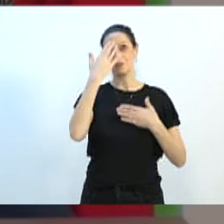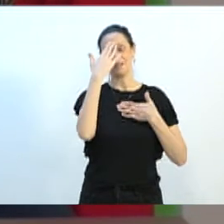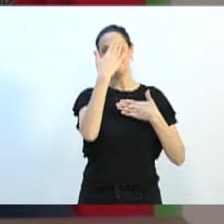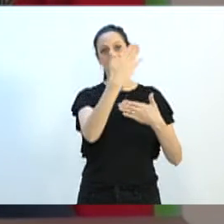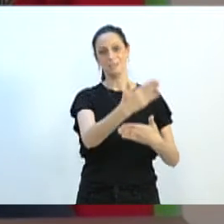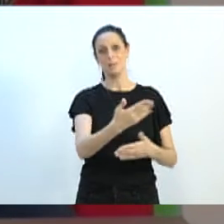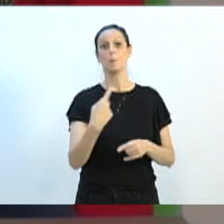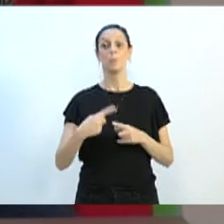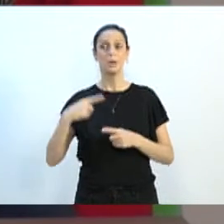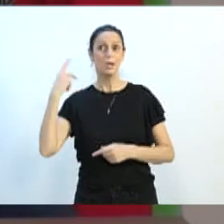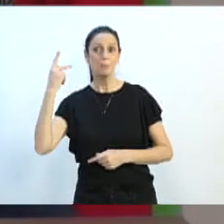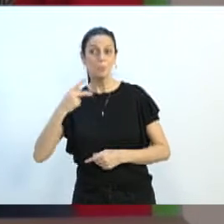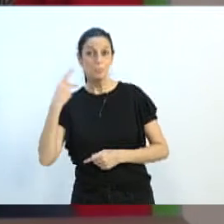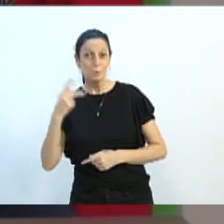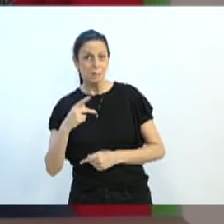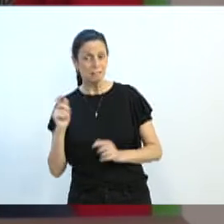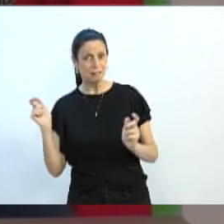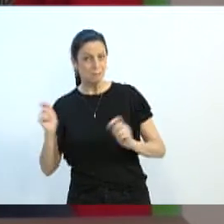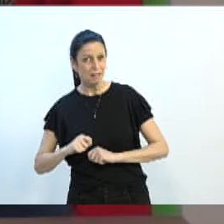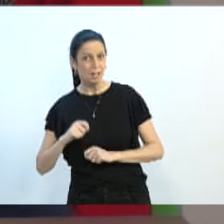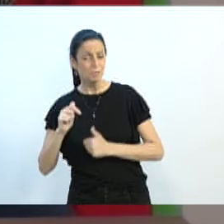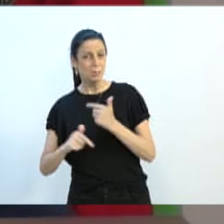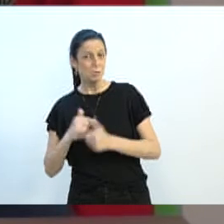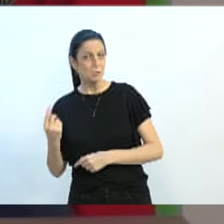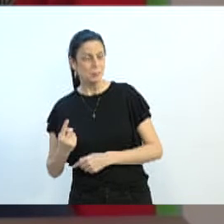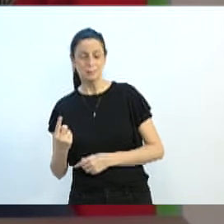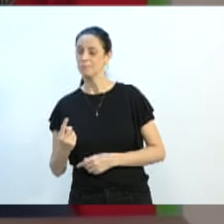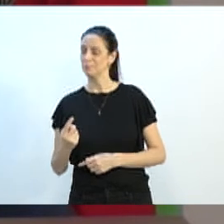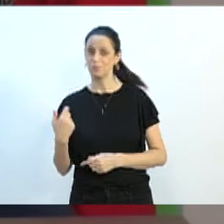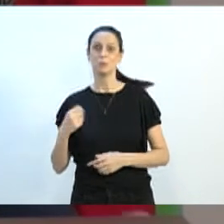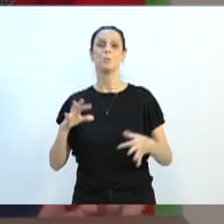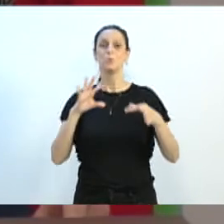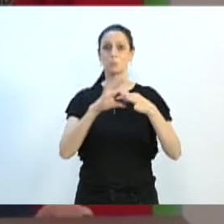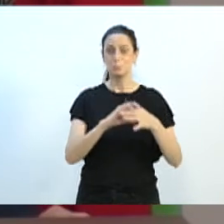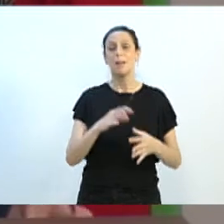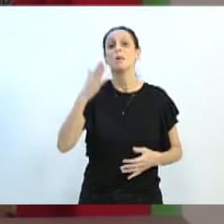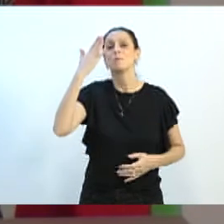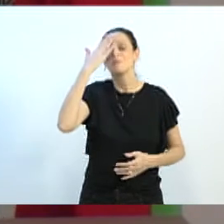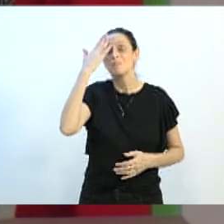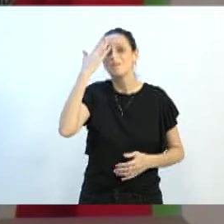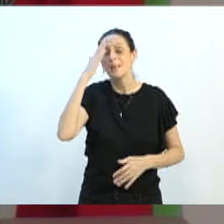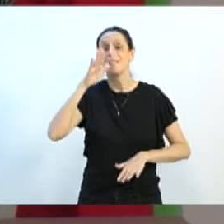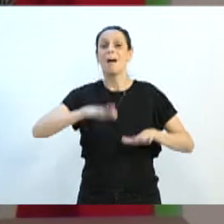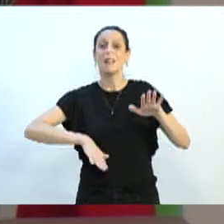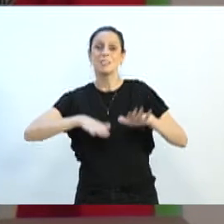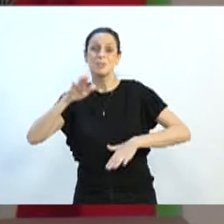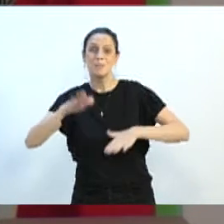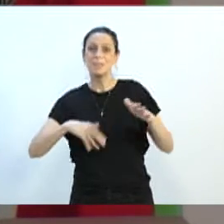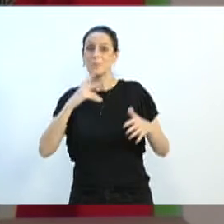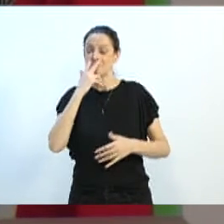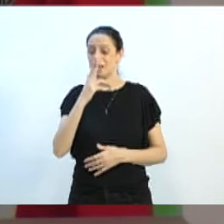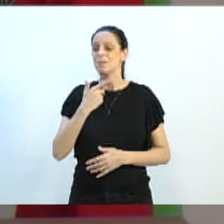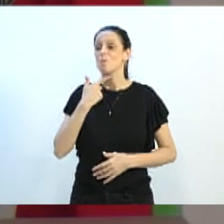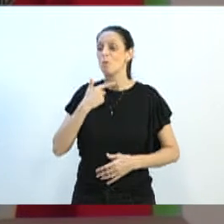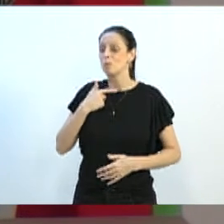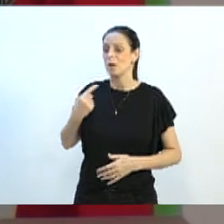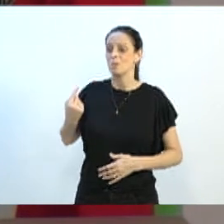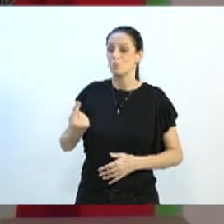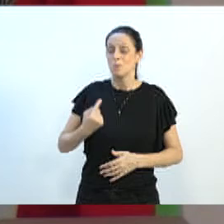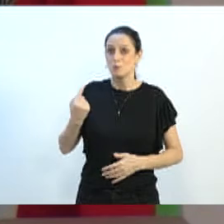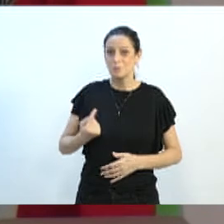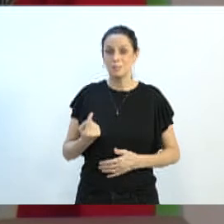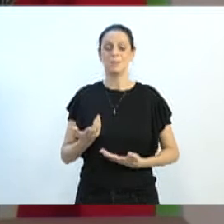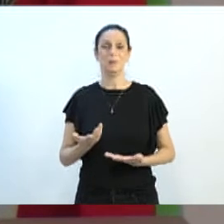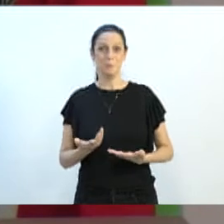pública. A política é muito individualista, então a gente tende sempre, e aí a dificuldade de dar a cara a tapa, porque os elogios